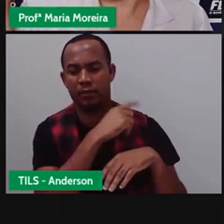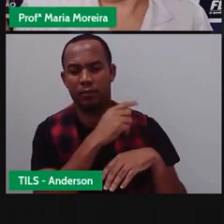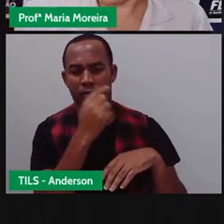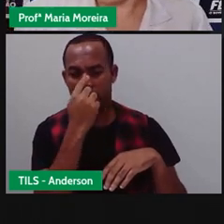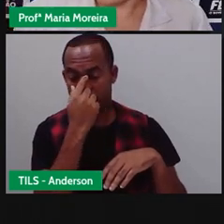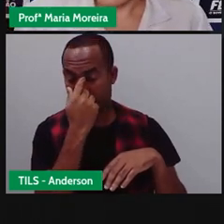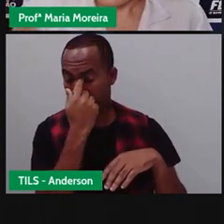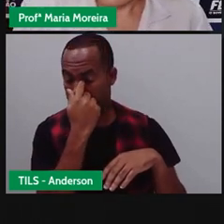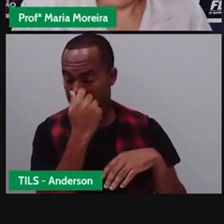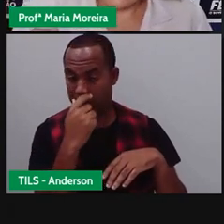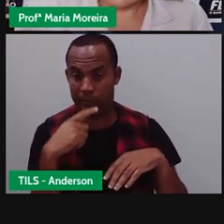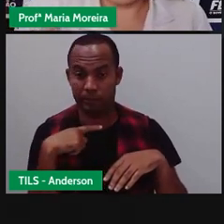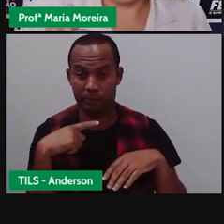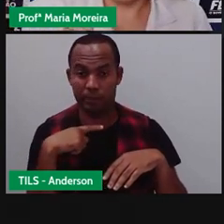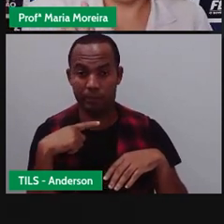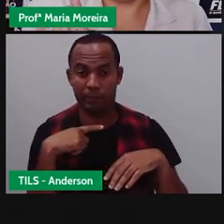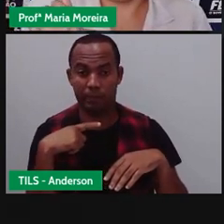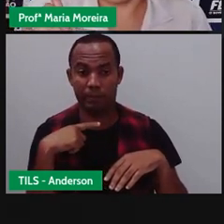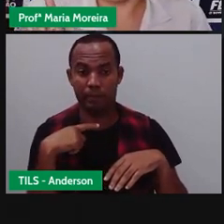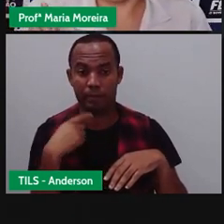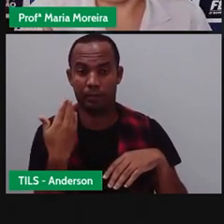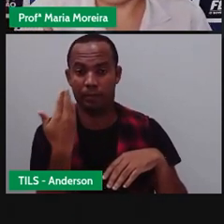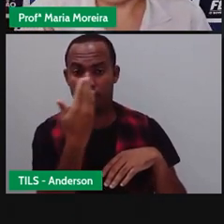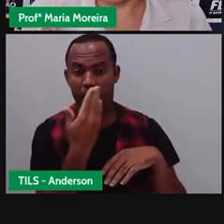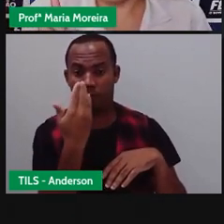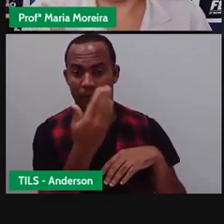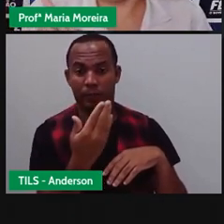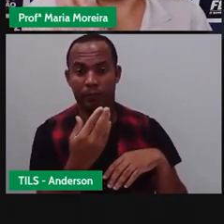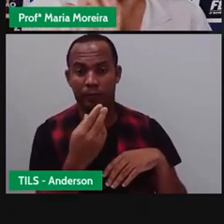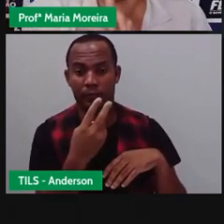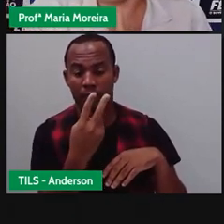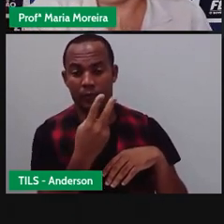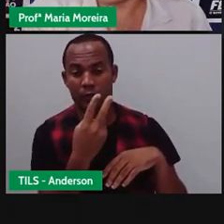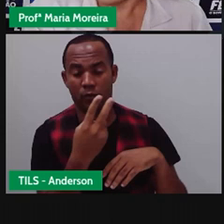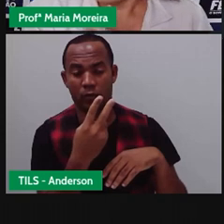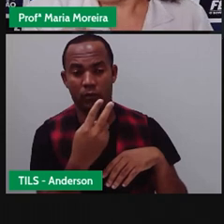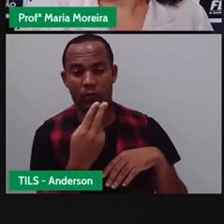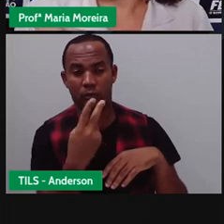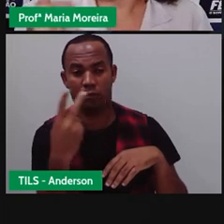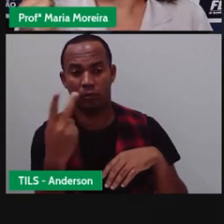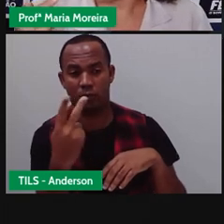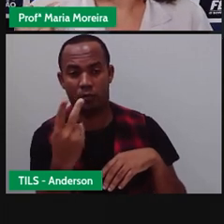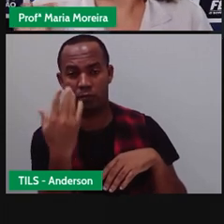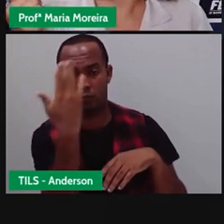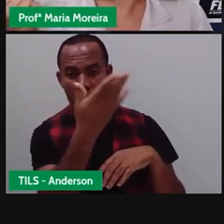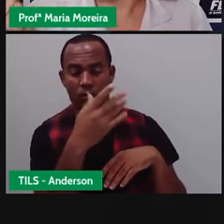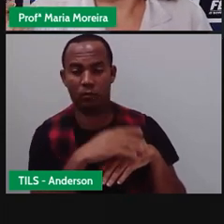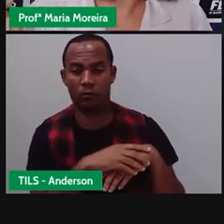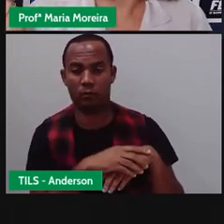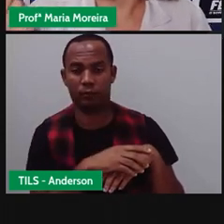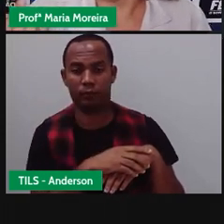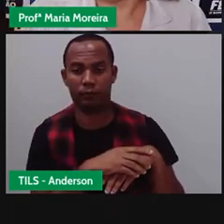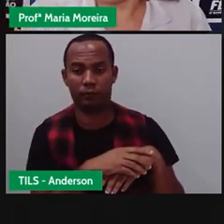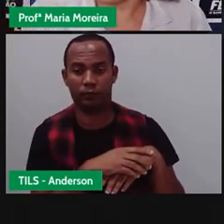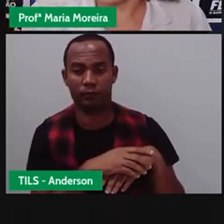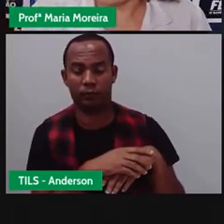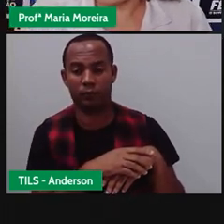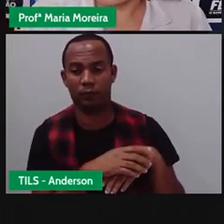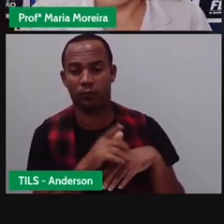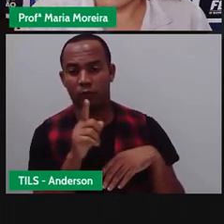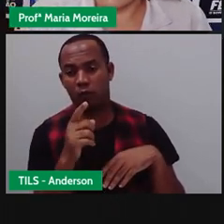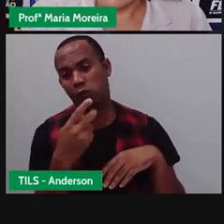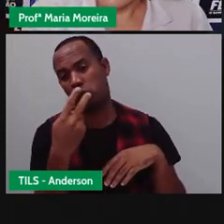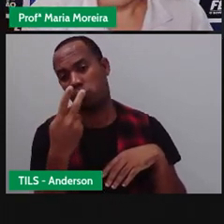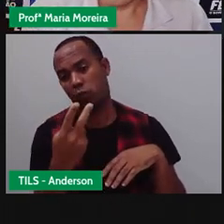parte de trás, olha só, do lado de cá tem dois, do outro lado mais dois. E atrás desses eu tenho dois e dois.